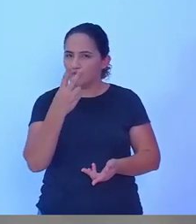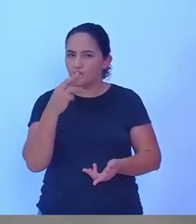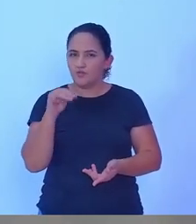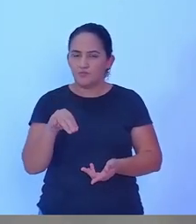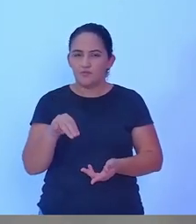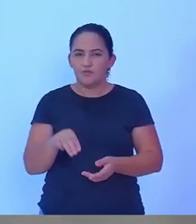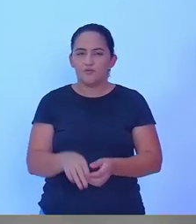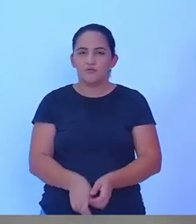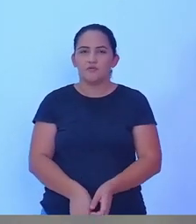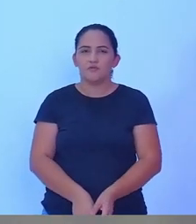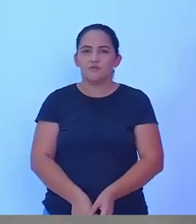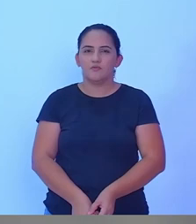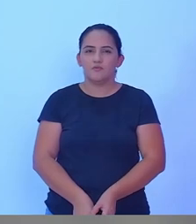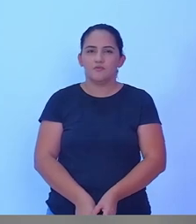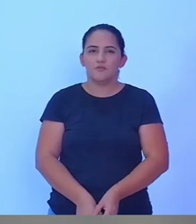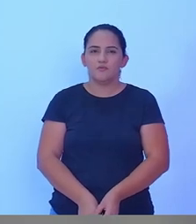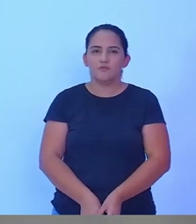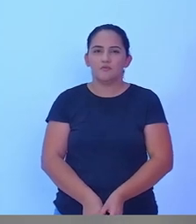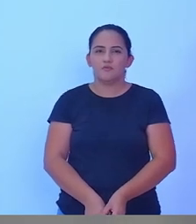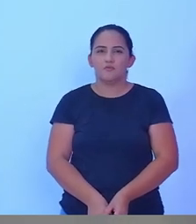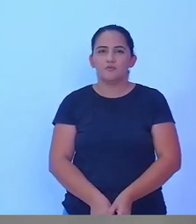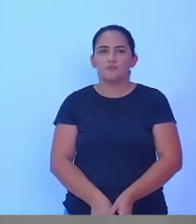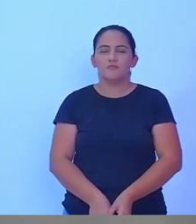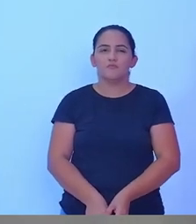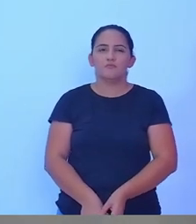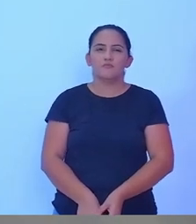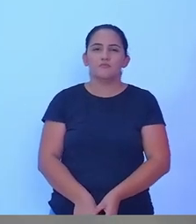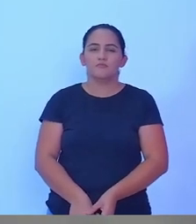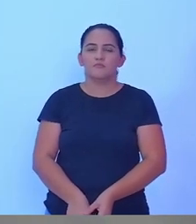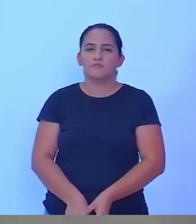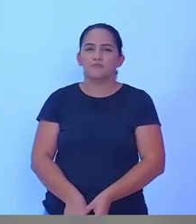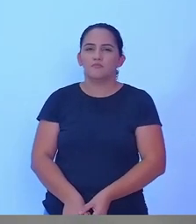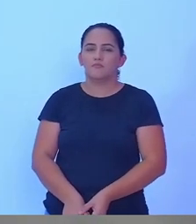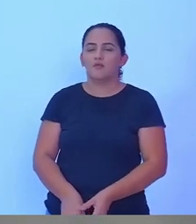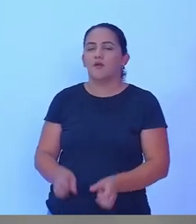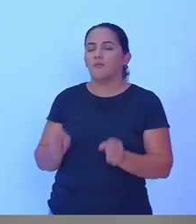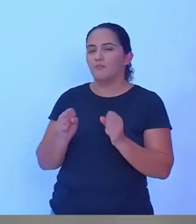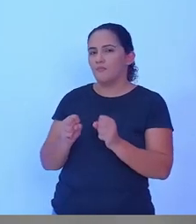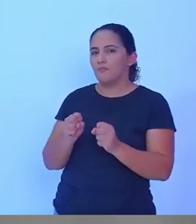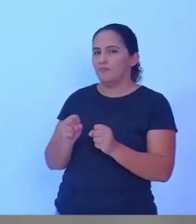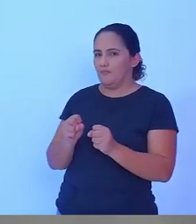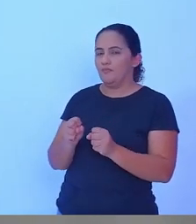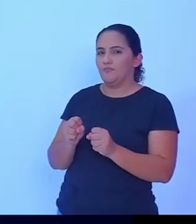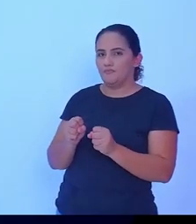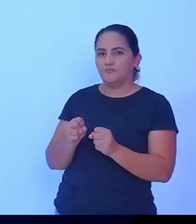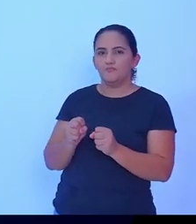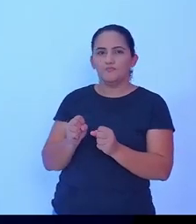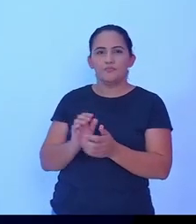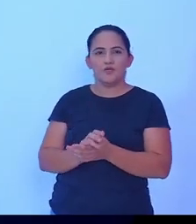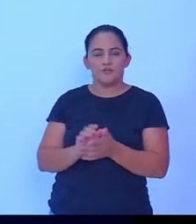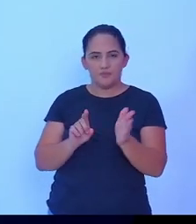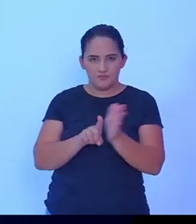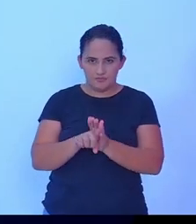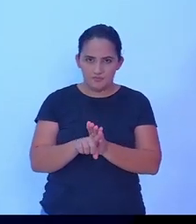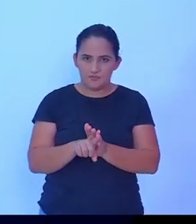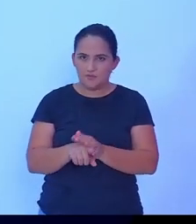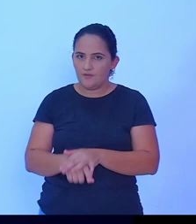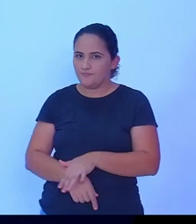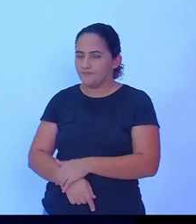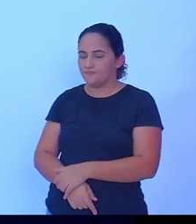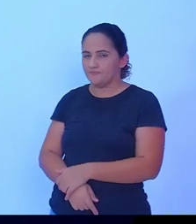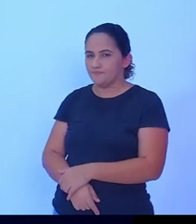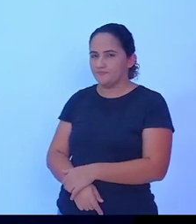O senhor tem 30 segundos para fazer a pergunta para o Tiago, agora. Tiago,